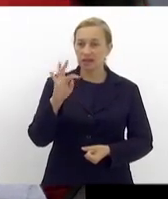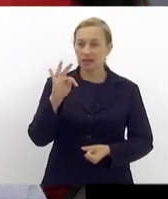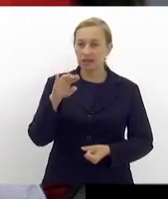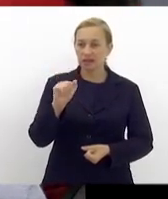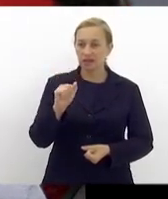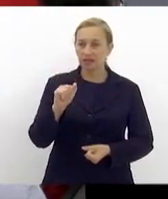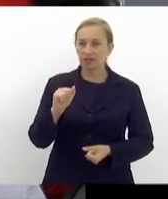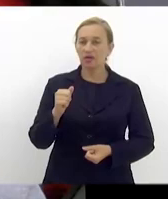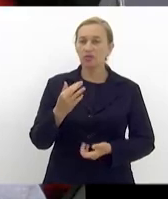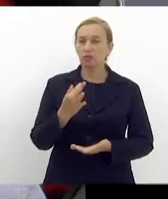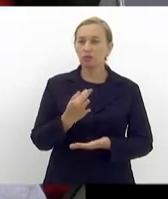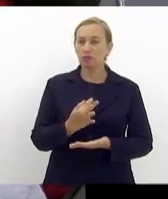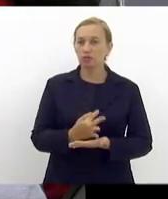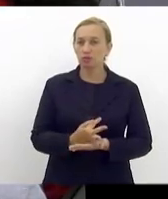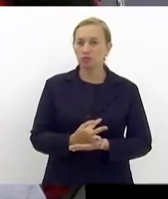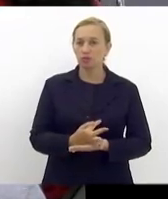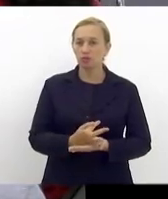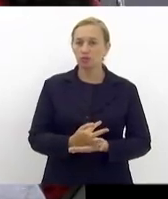está aí? Não veio?